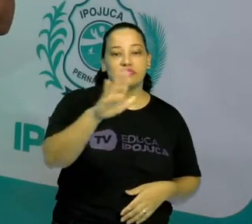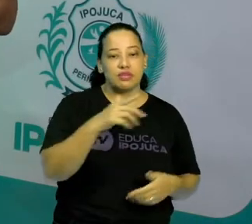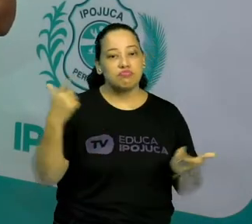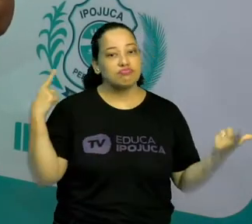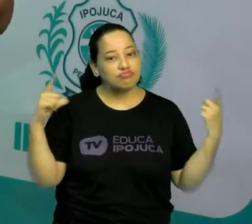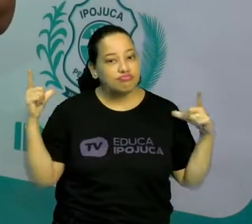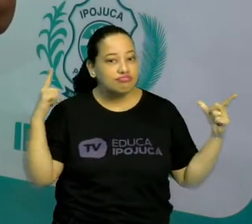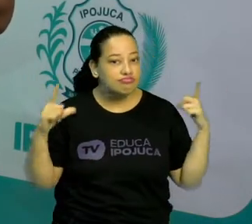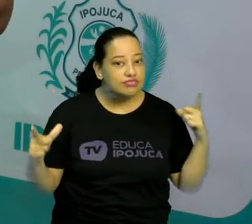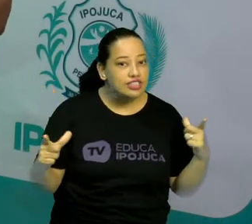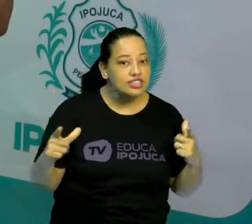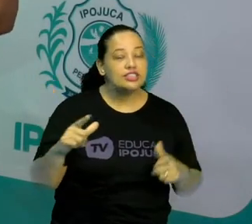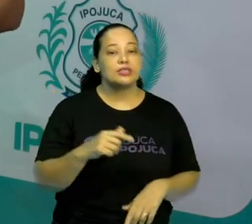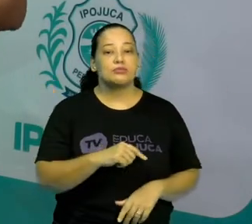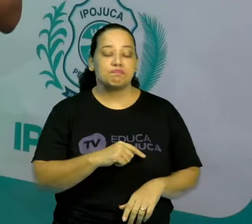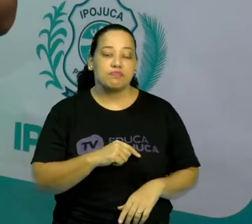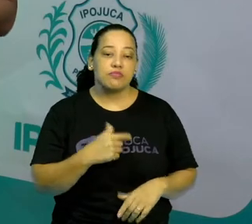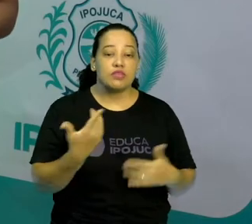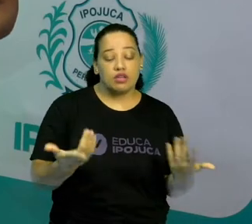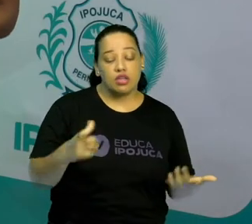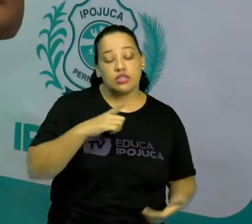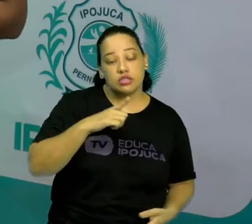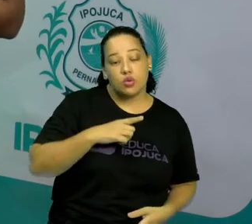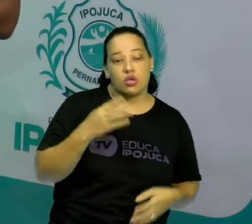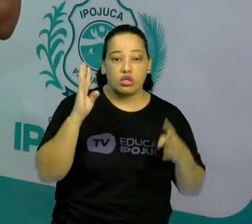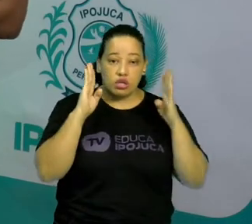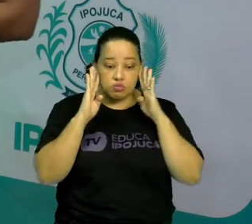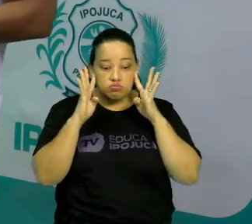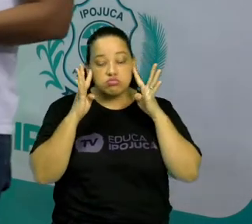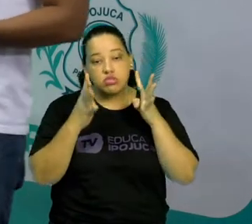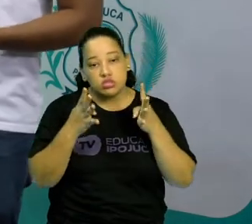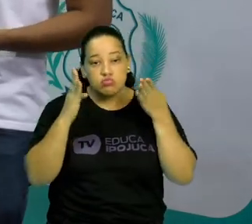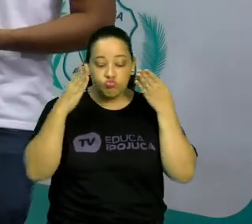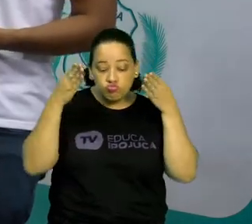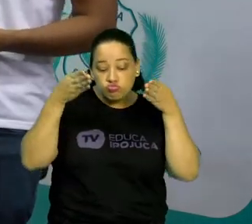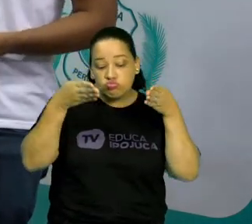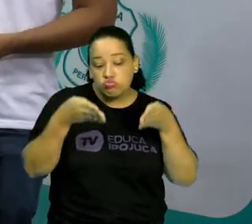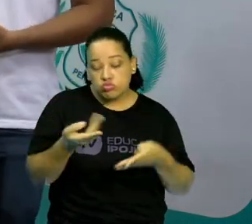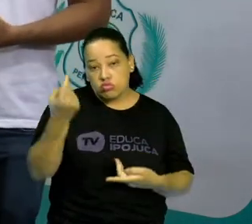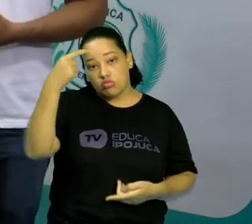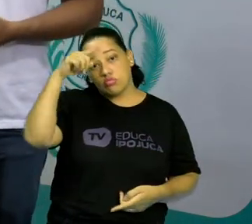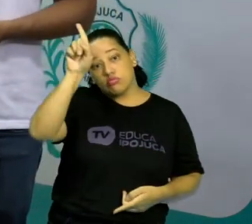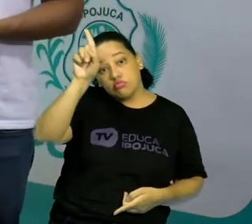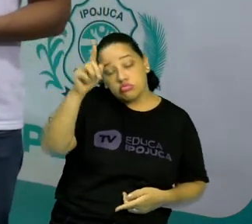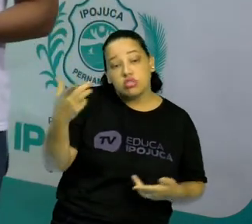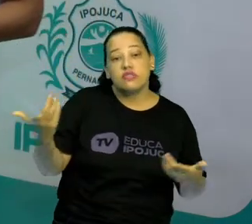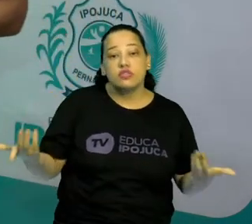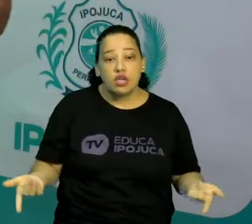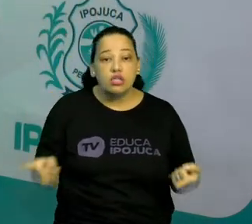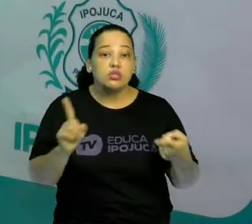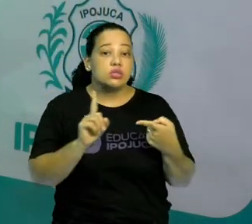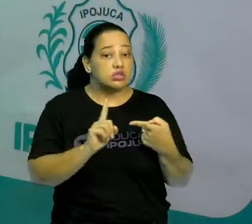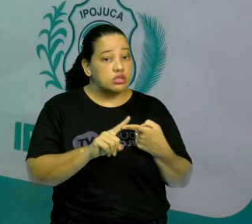como benefícios questões como concentração, criatividade e, claro, as